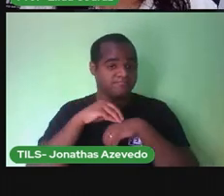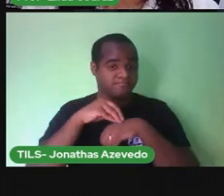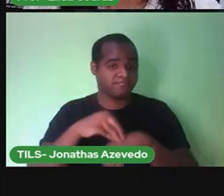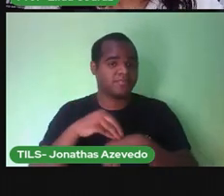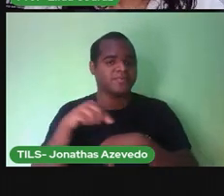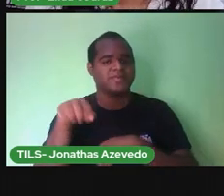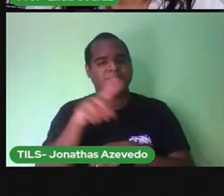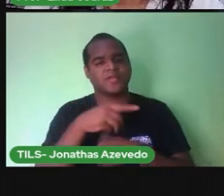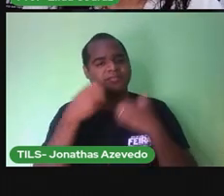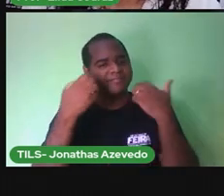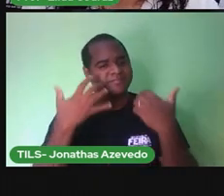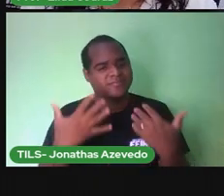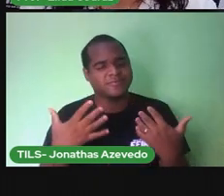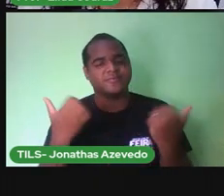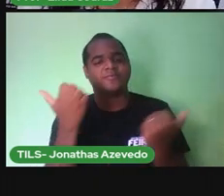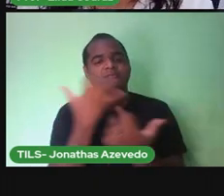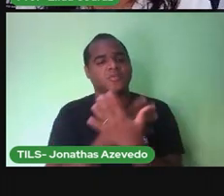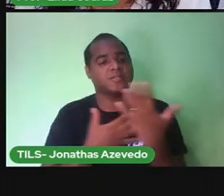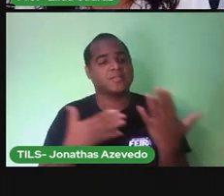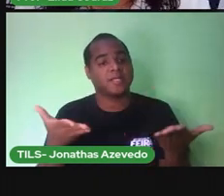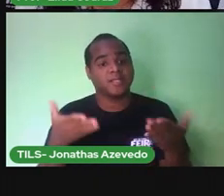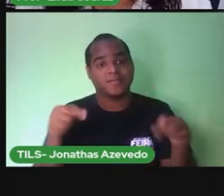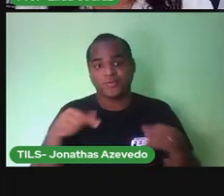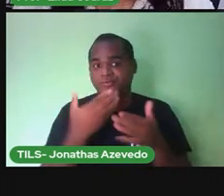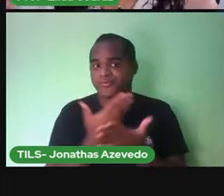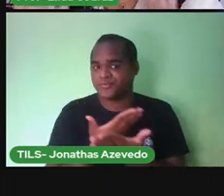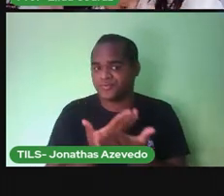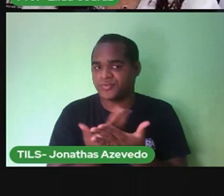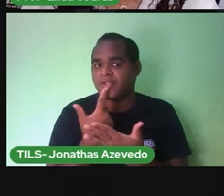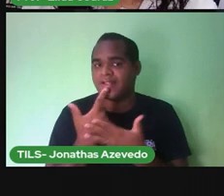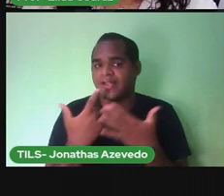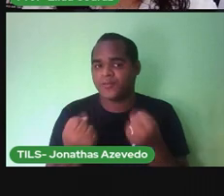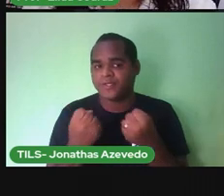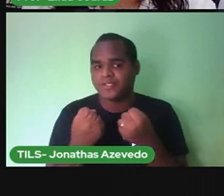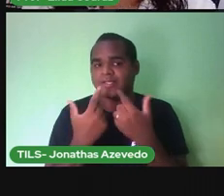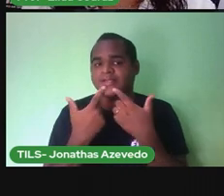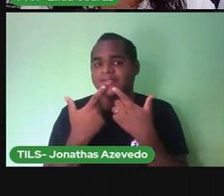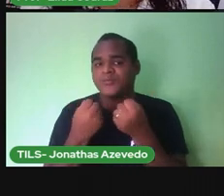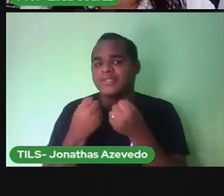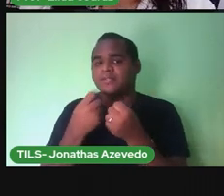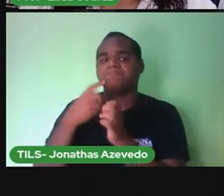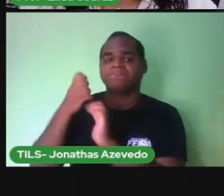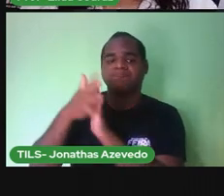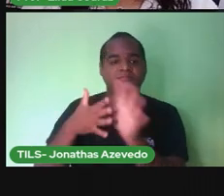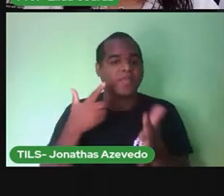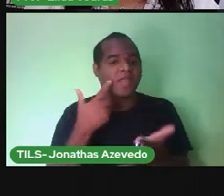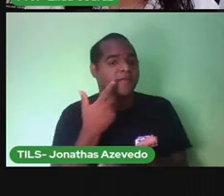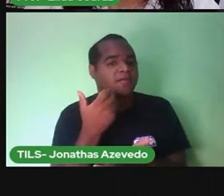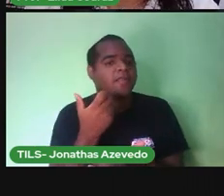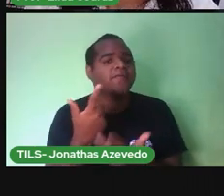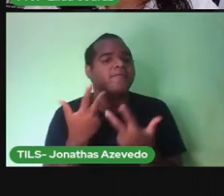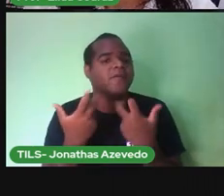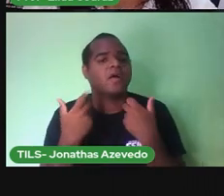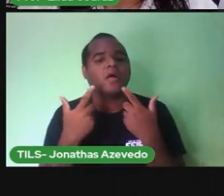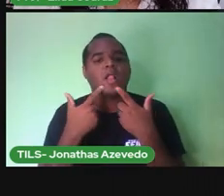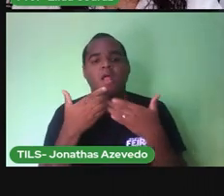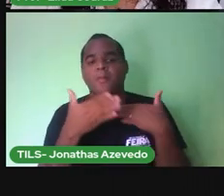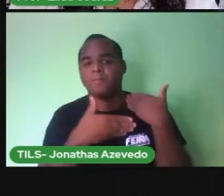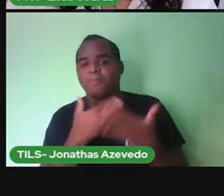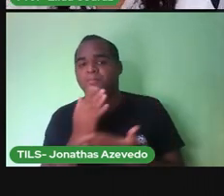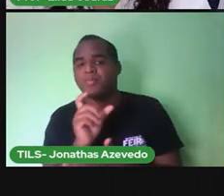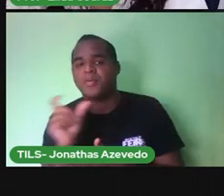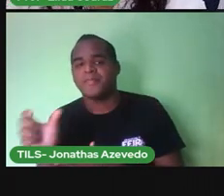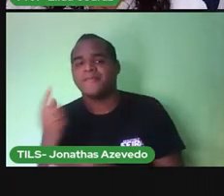cantigas Para o nosso estudo de análise linguística Da segmentação das palavras Da segmentação das frases